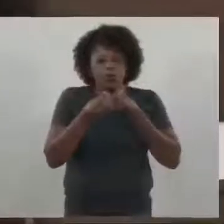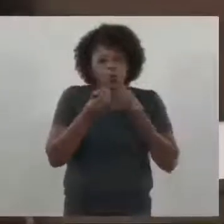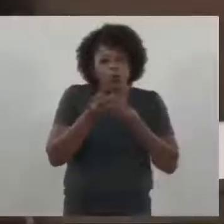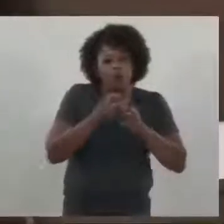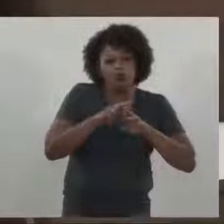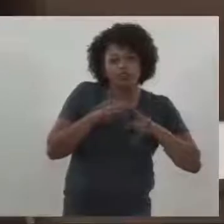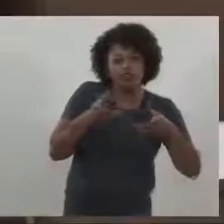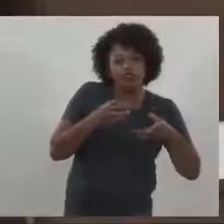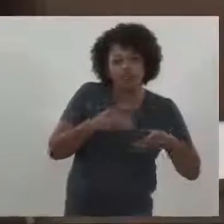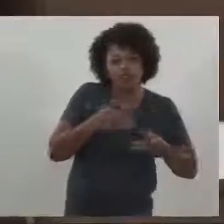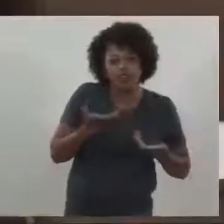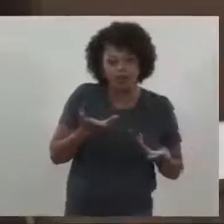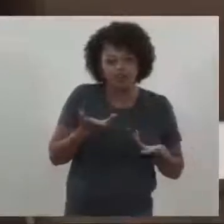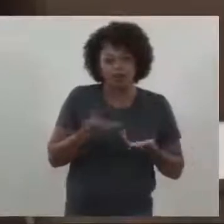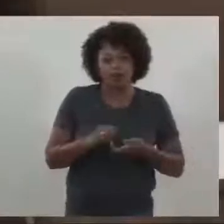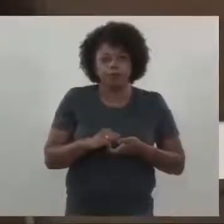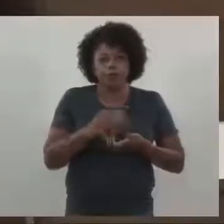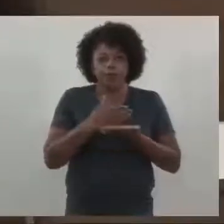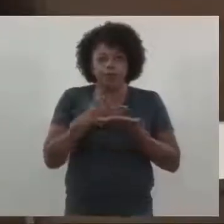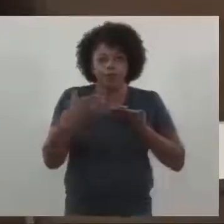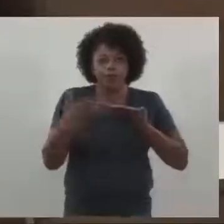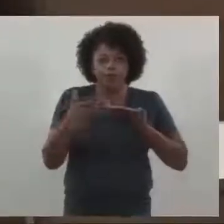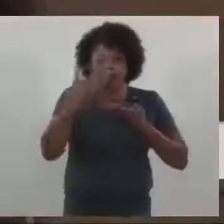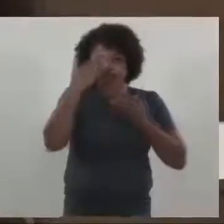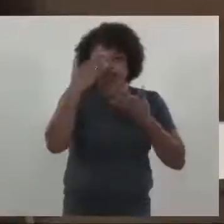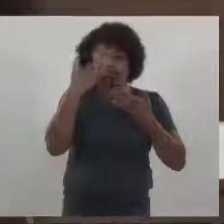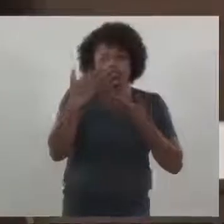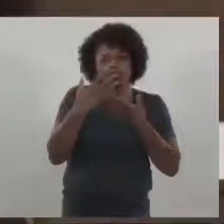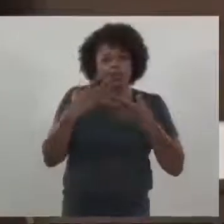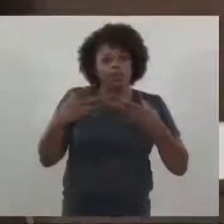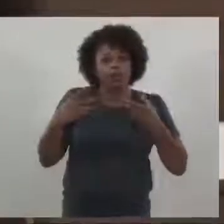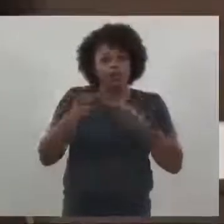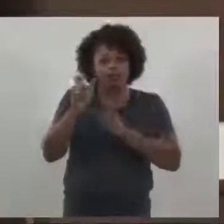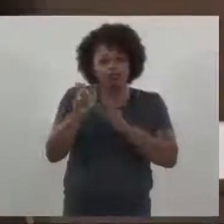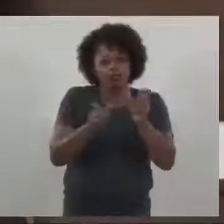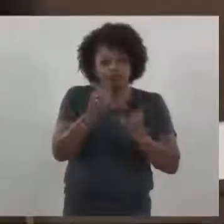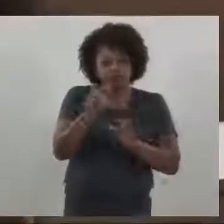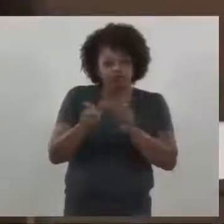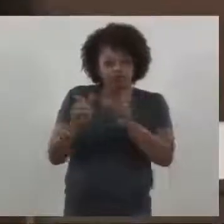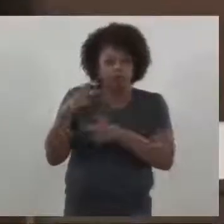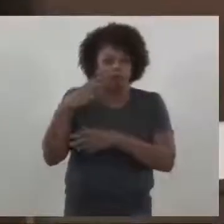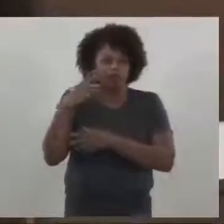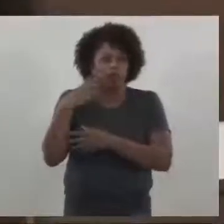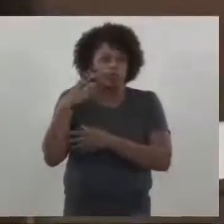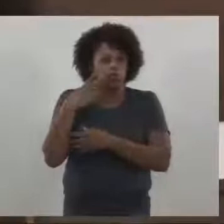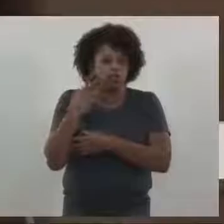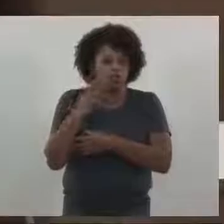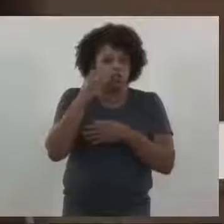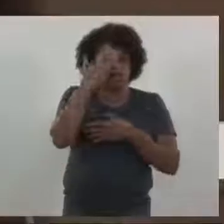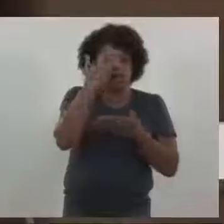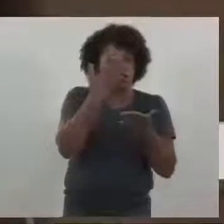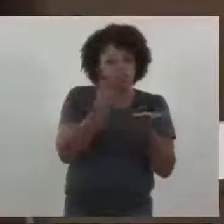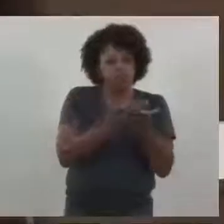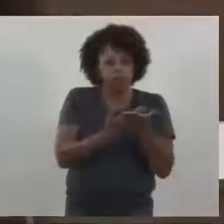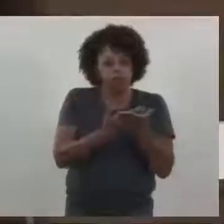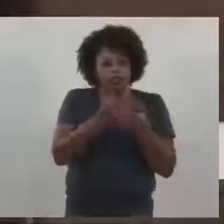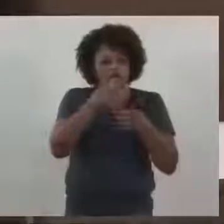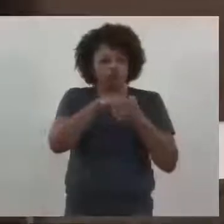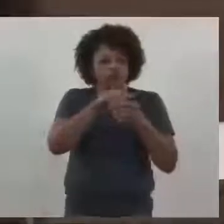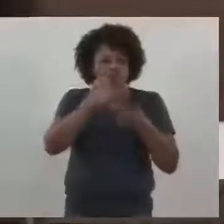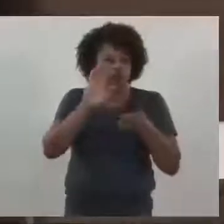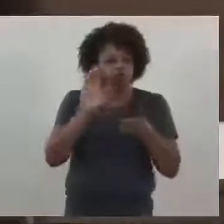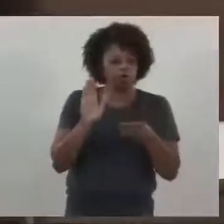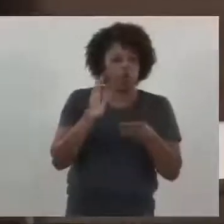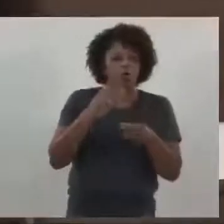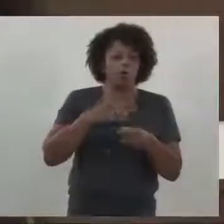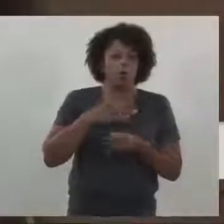diferente. Eu quero começar agradecendo a cada cidadão vinhedense que depositou a sua confiança, o seu